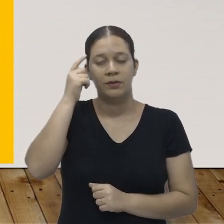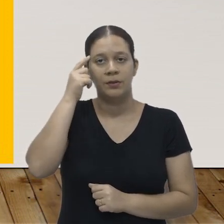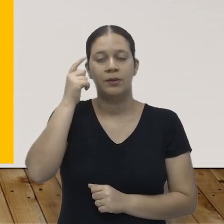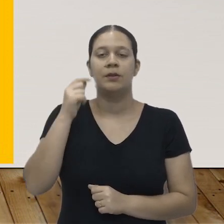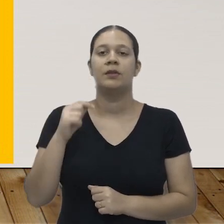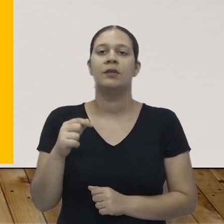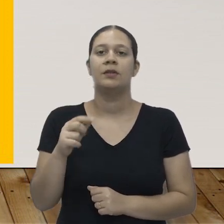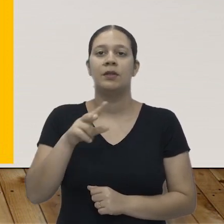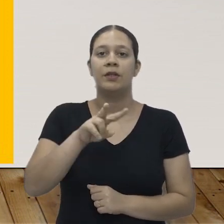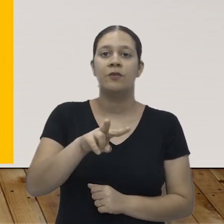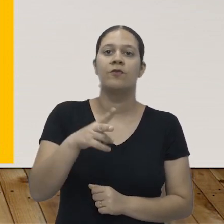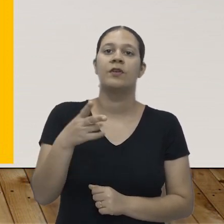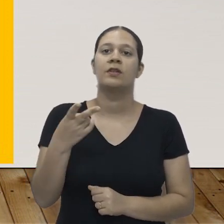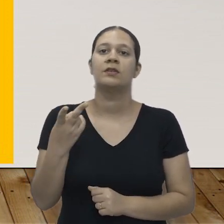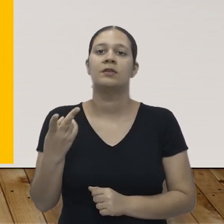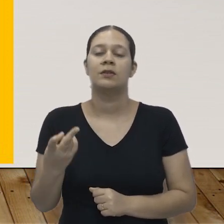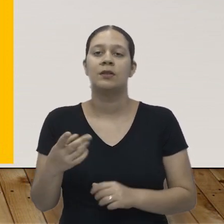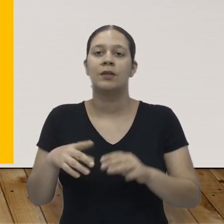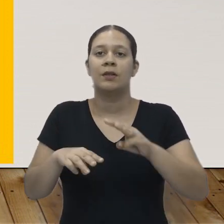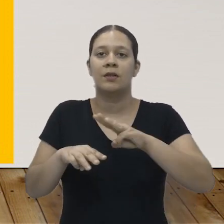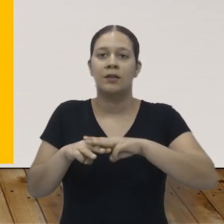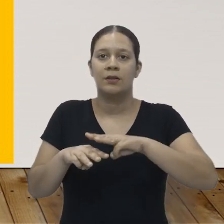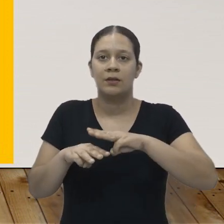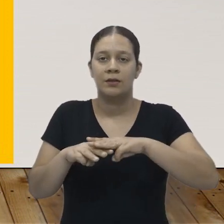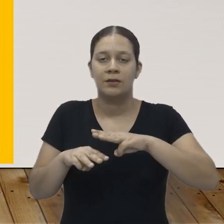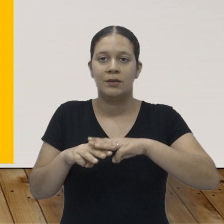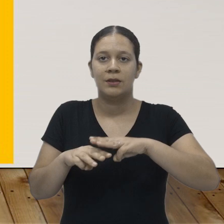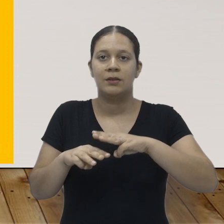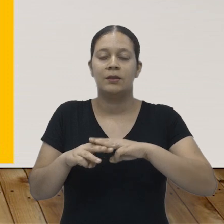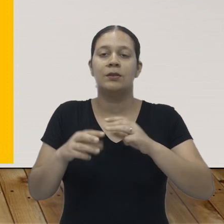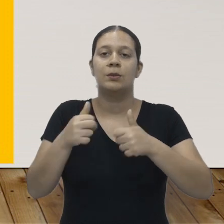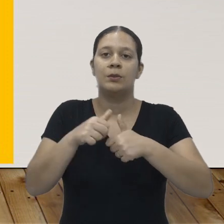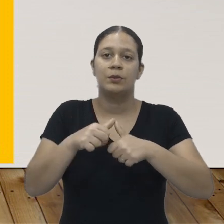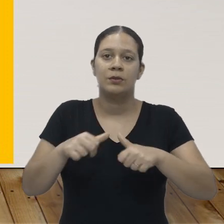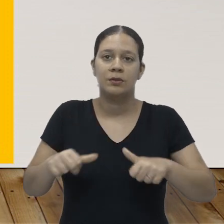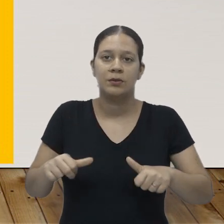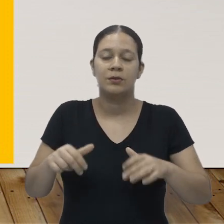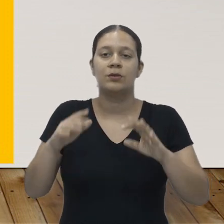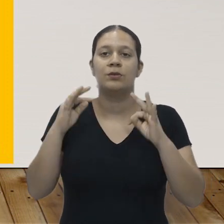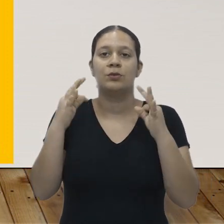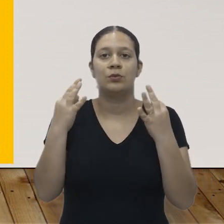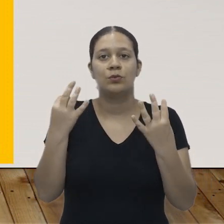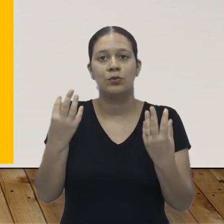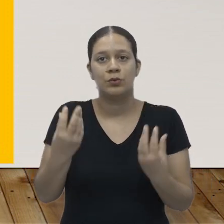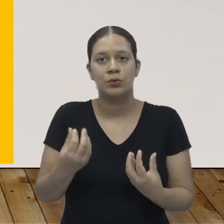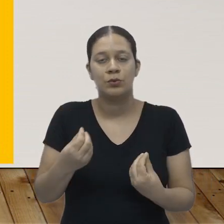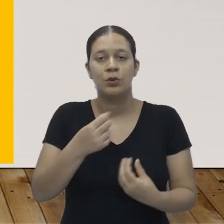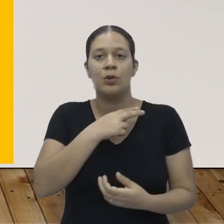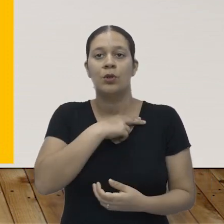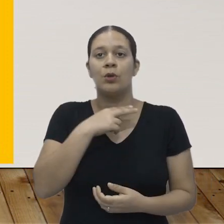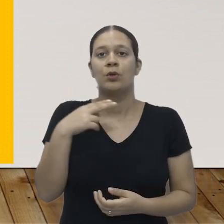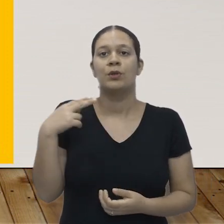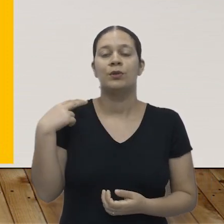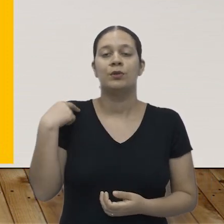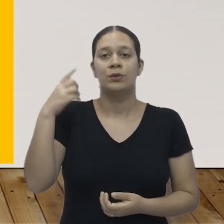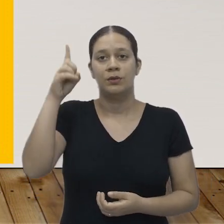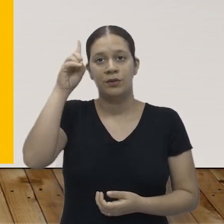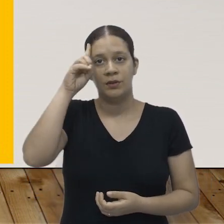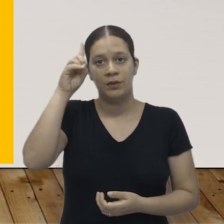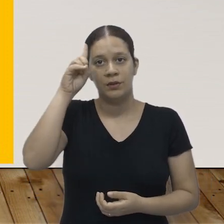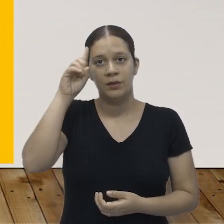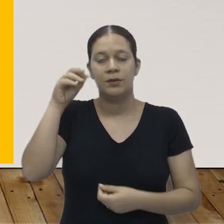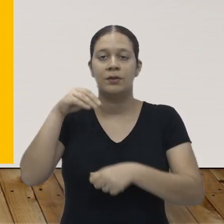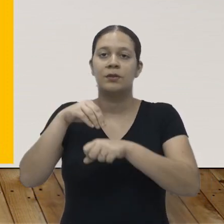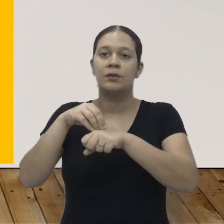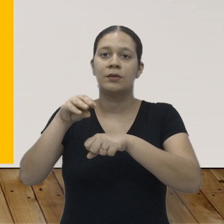o tempo todo na operação inversa. A matemática, ela está presente em todas as situações do nosso dia a